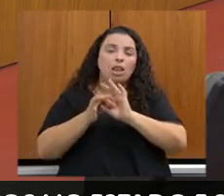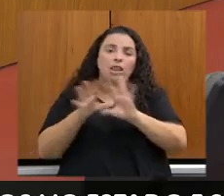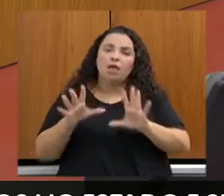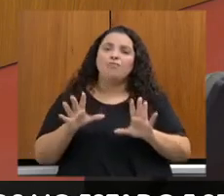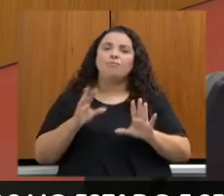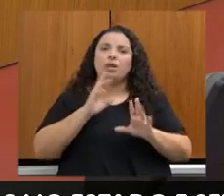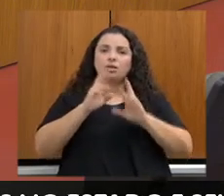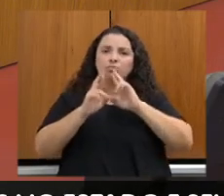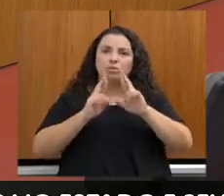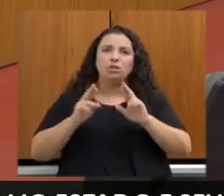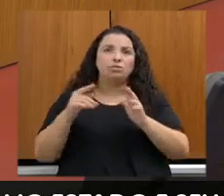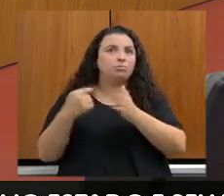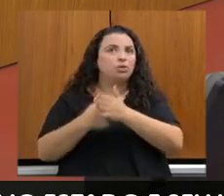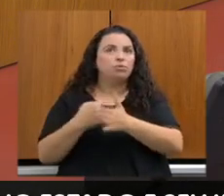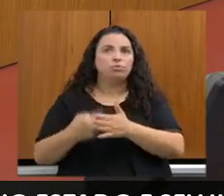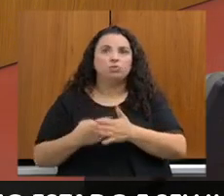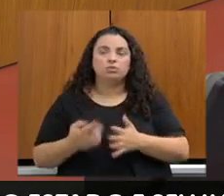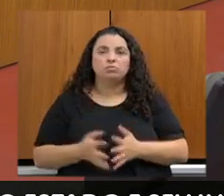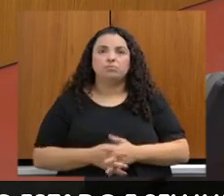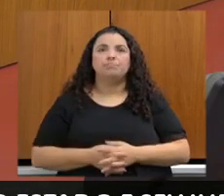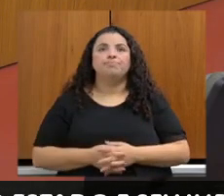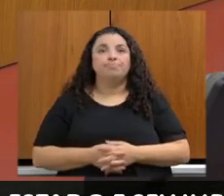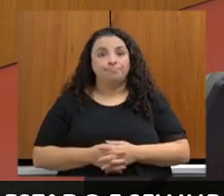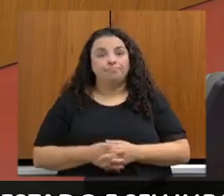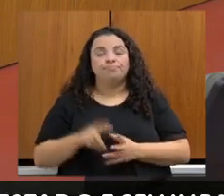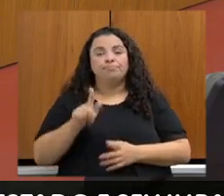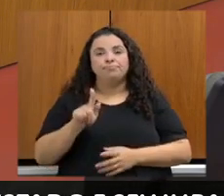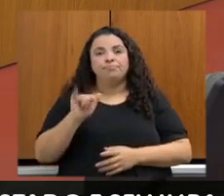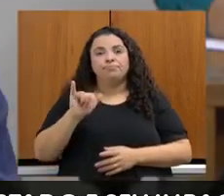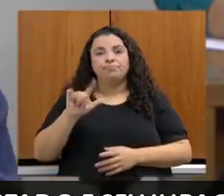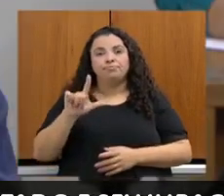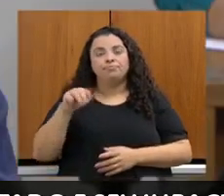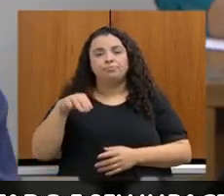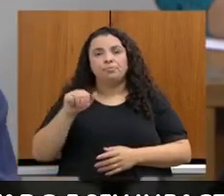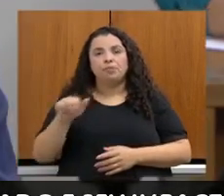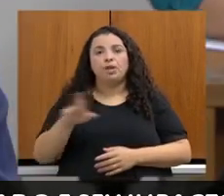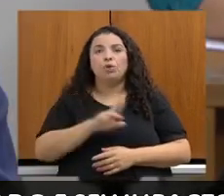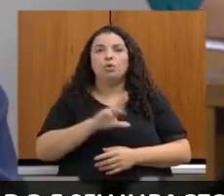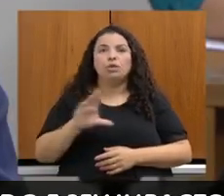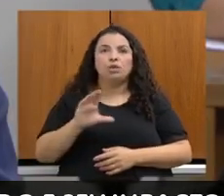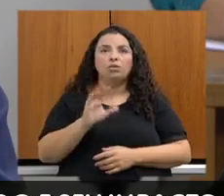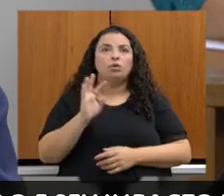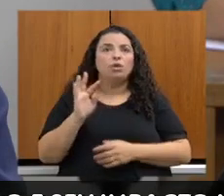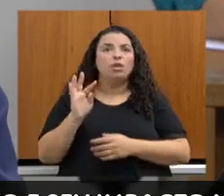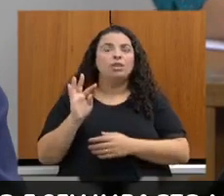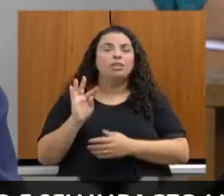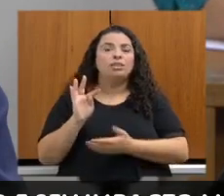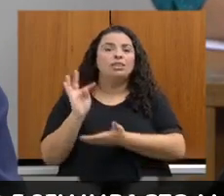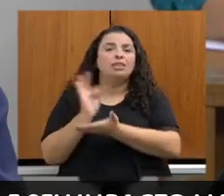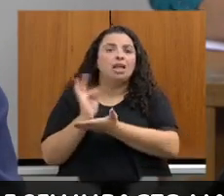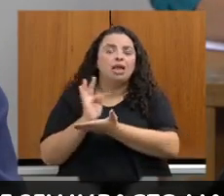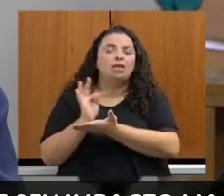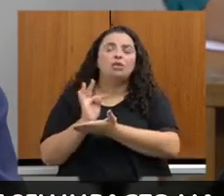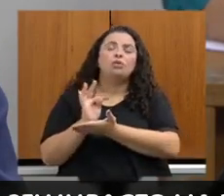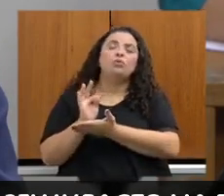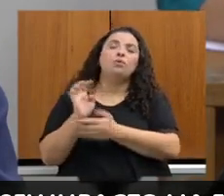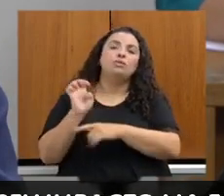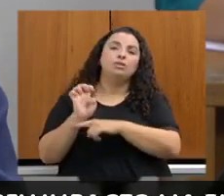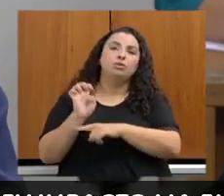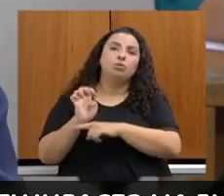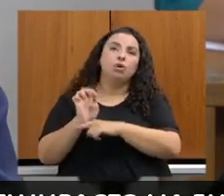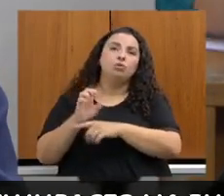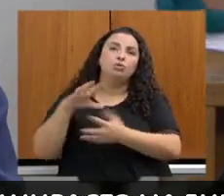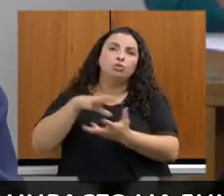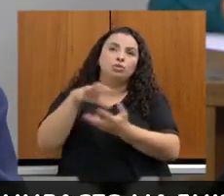secretária. Eu passo a palavra ao senhor Gilmar Gonçalves de Oliveira, coordenador técnico estadual de sustentabilidade ambiental da